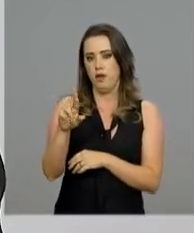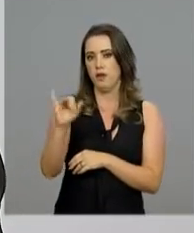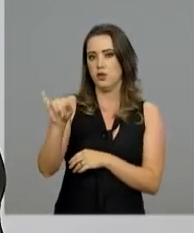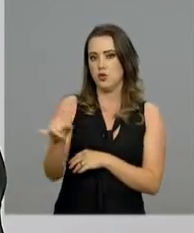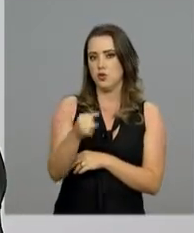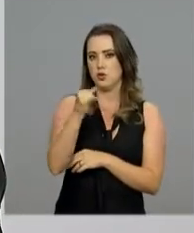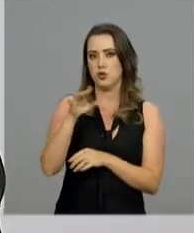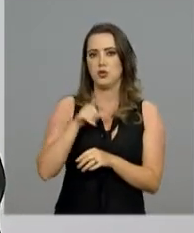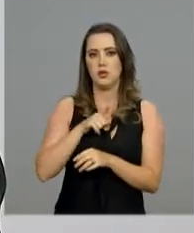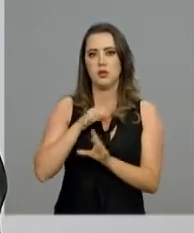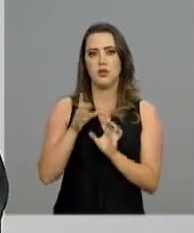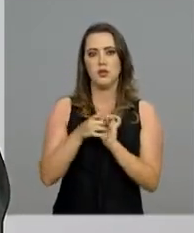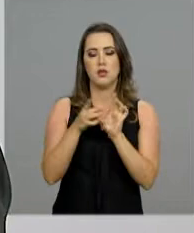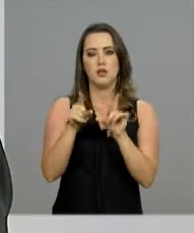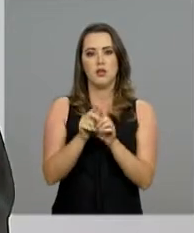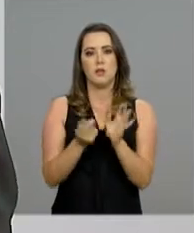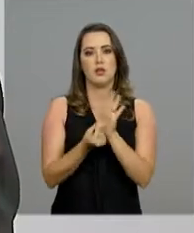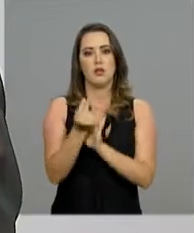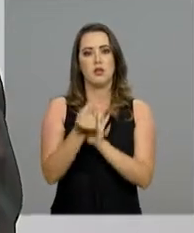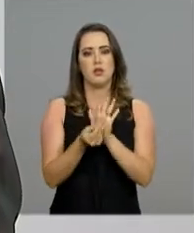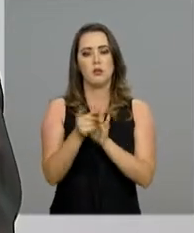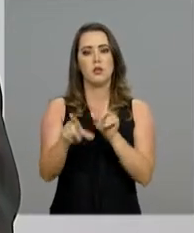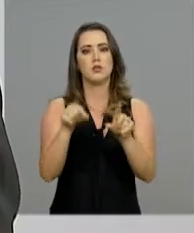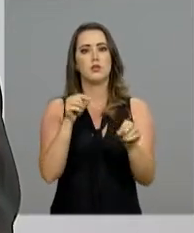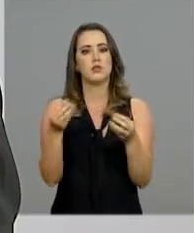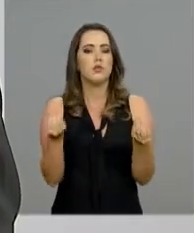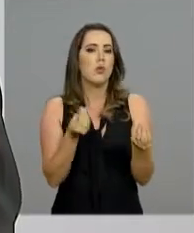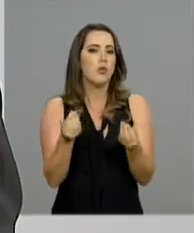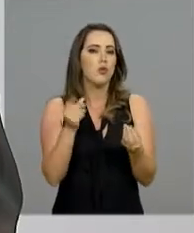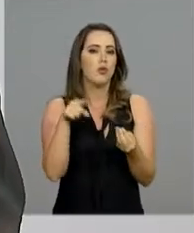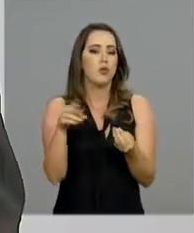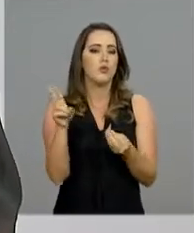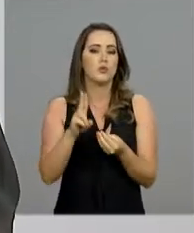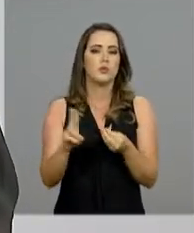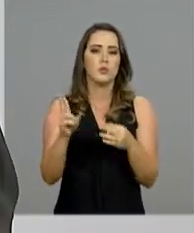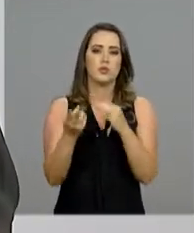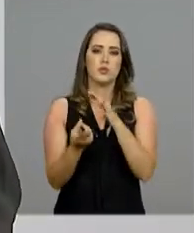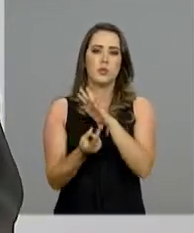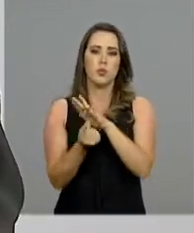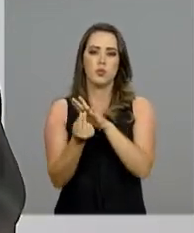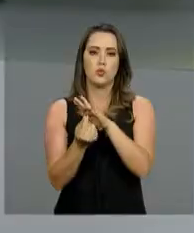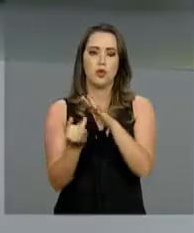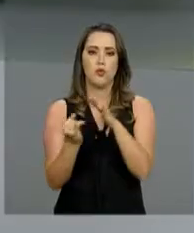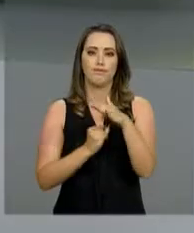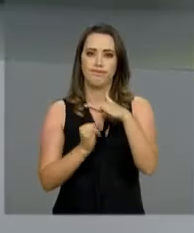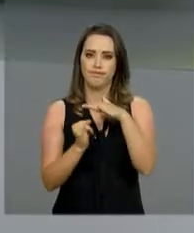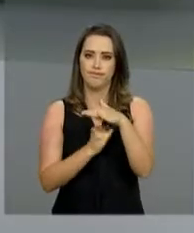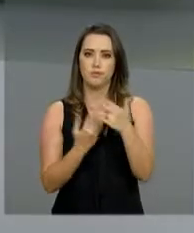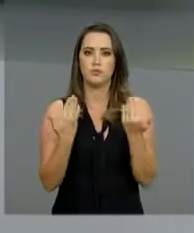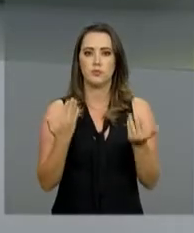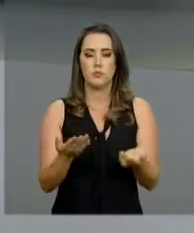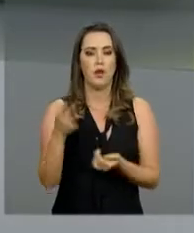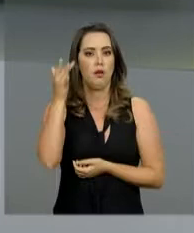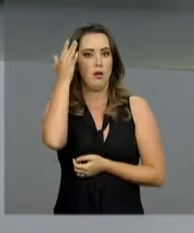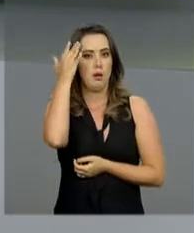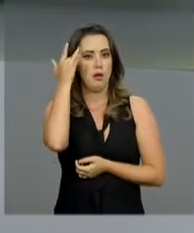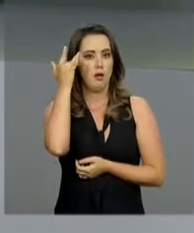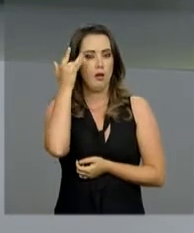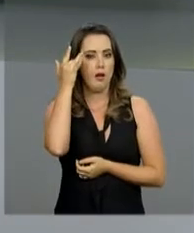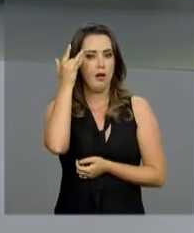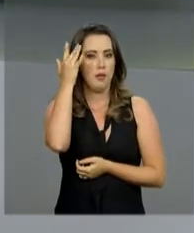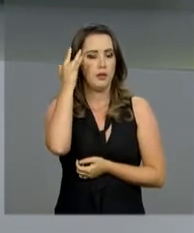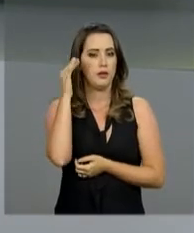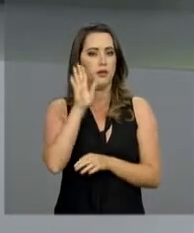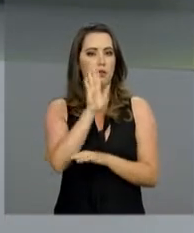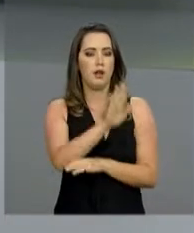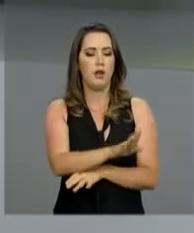autonomia orçamentária para definir a aplicação dos recursos na instituição. Amanhã à tarde, o presidente Michel Temer tem uma reunião